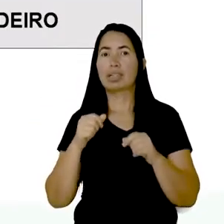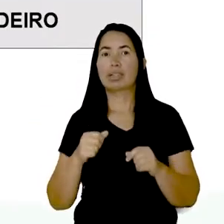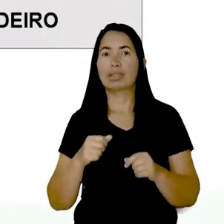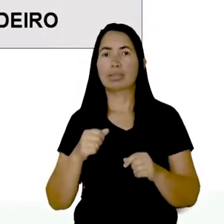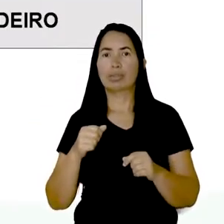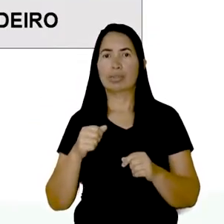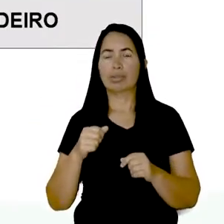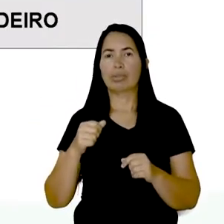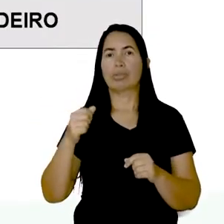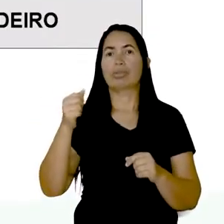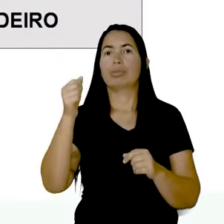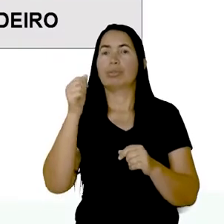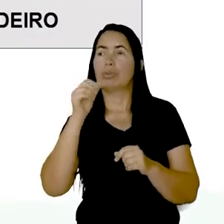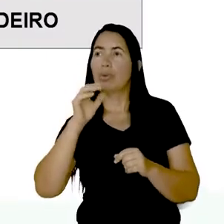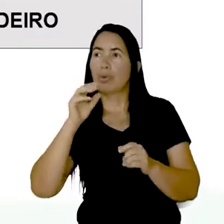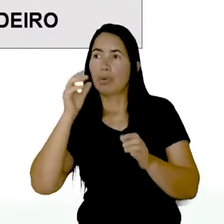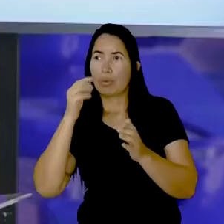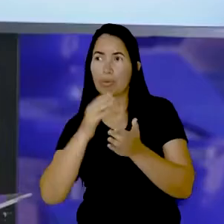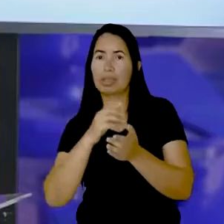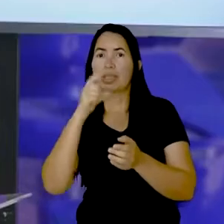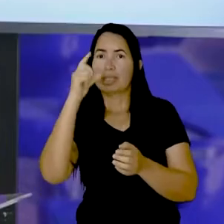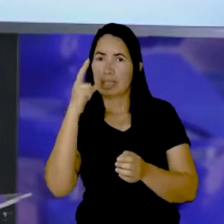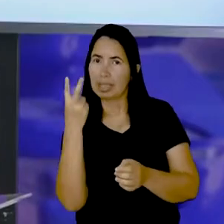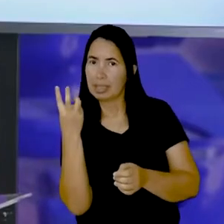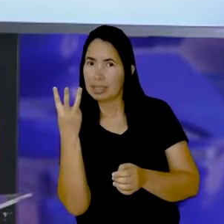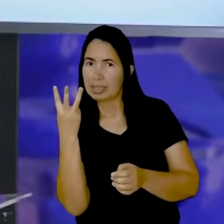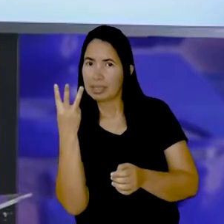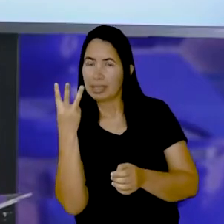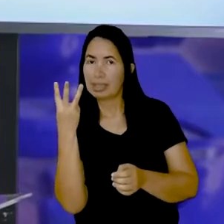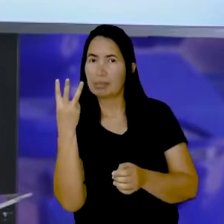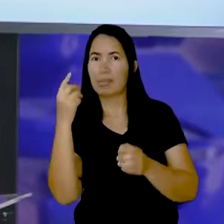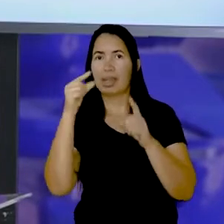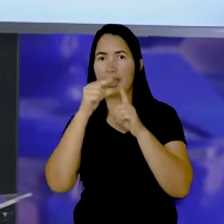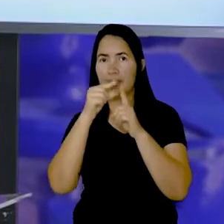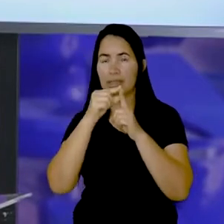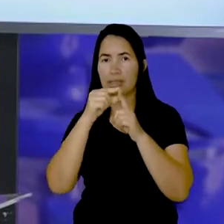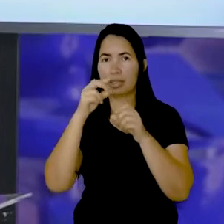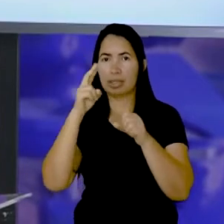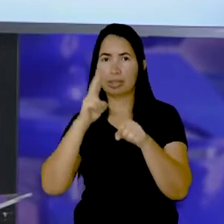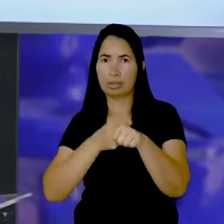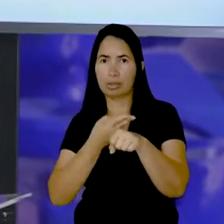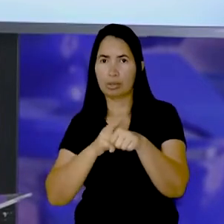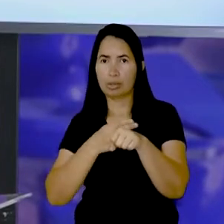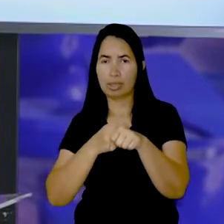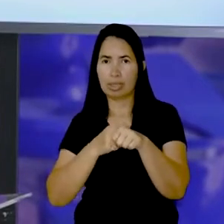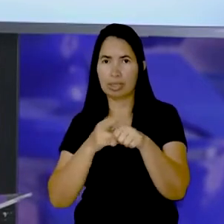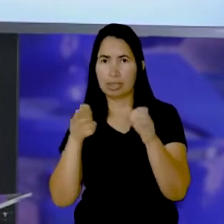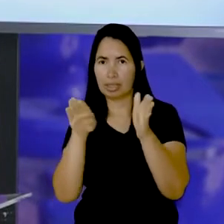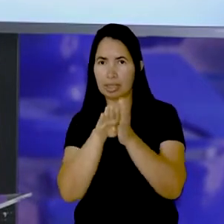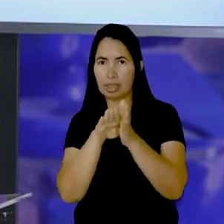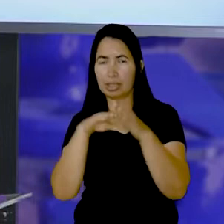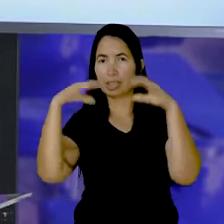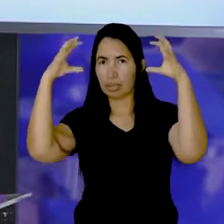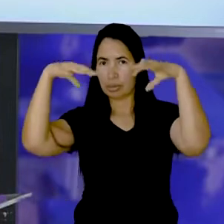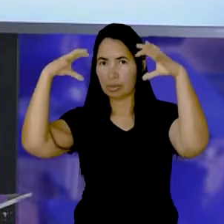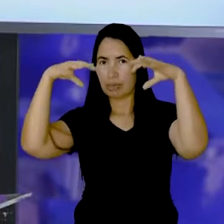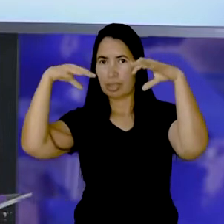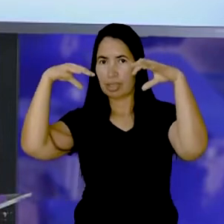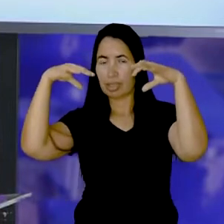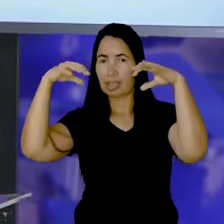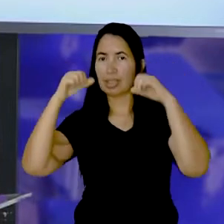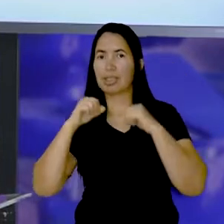Olha só a pronúncia das três palavras, ó Chocolate Chegada Chuva